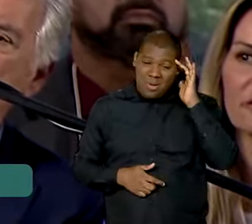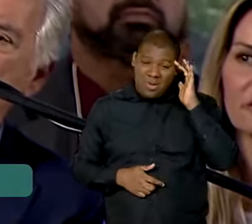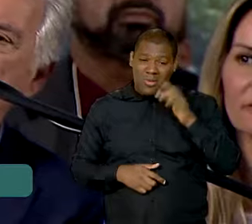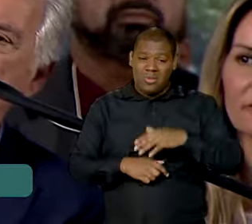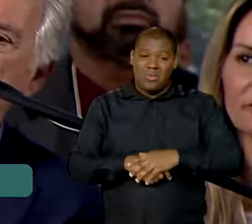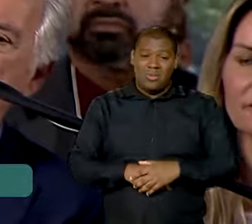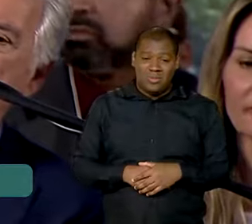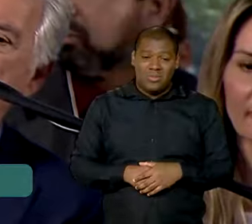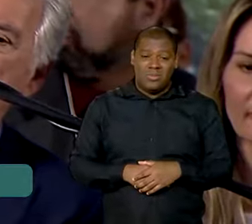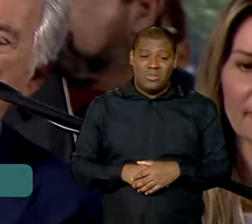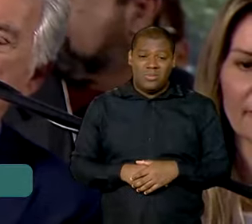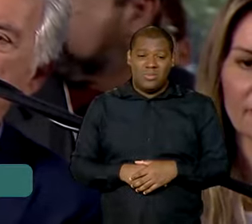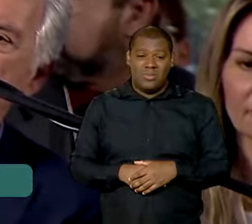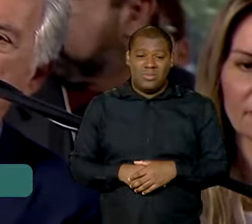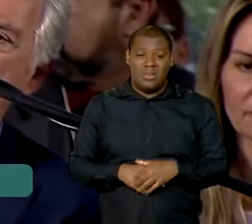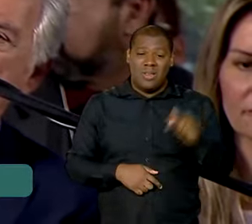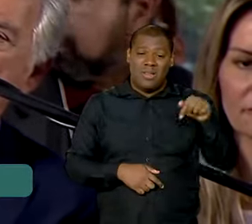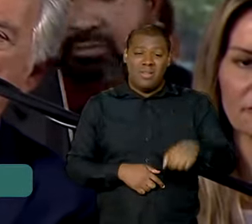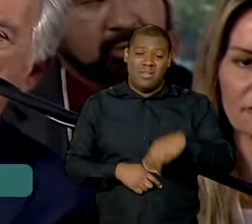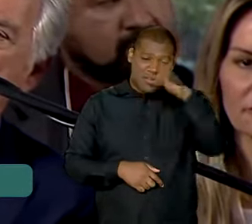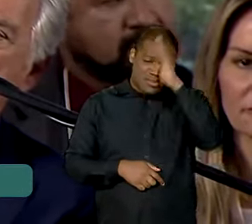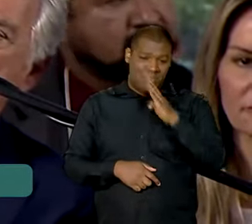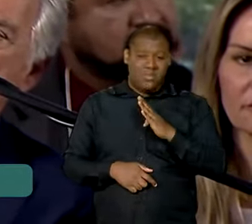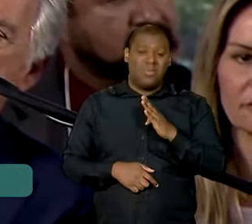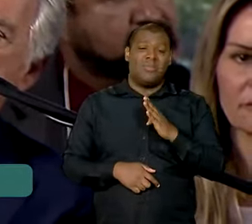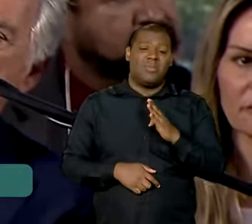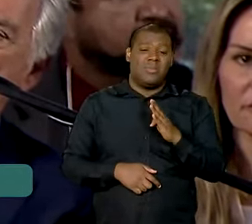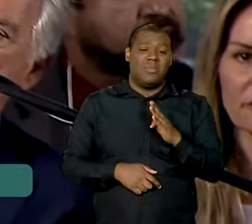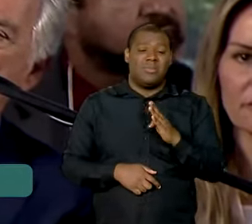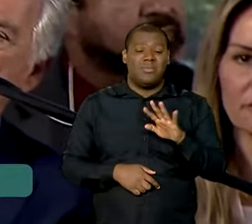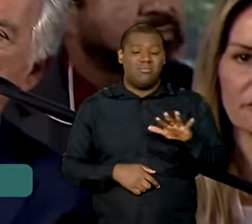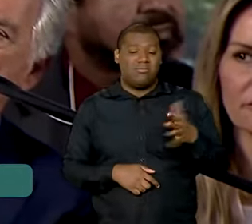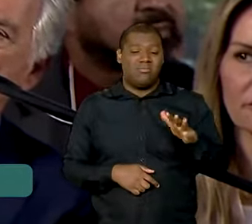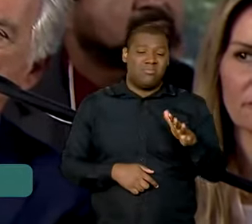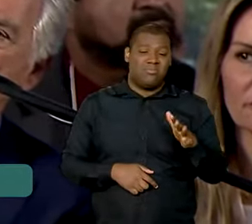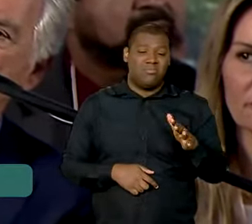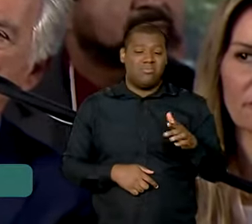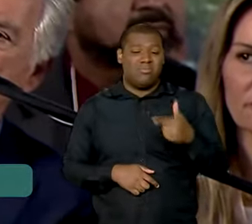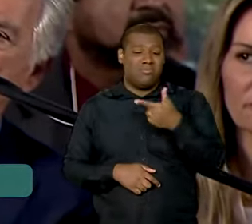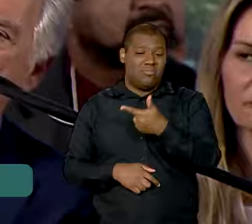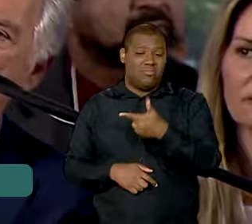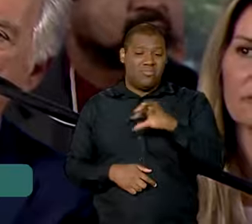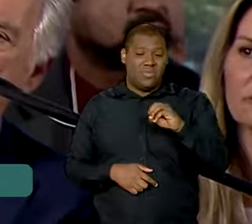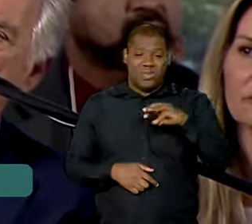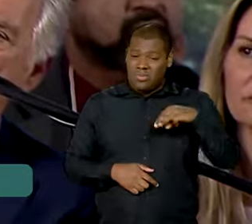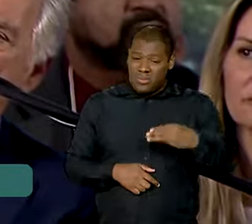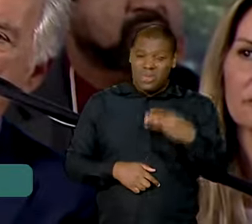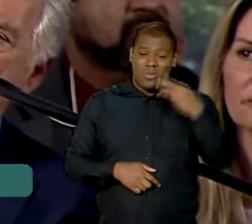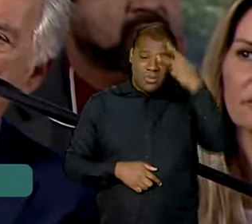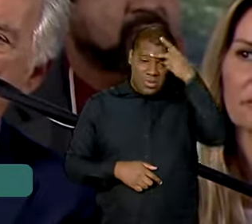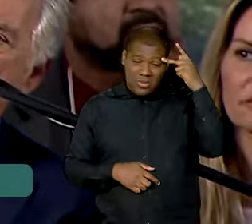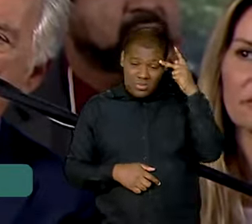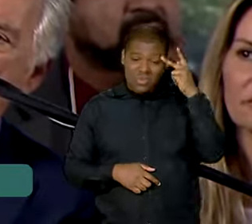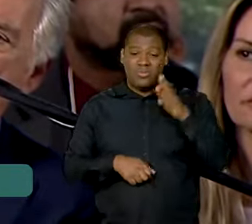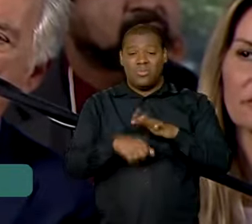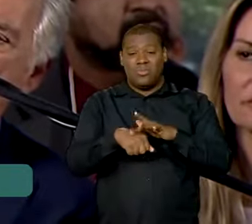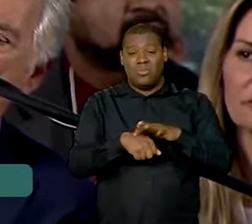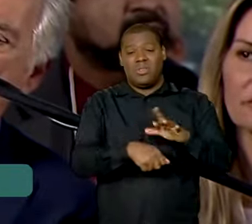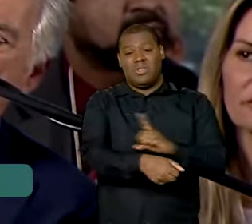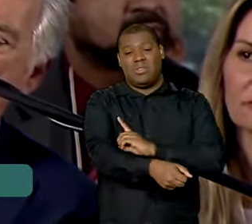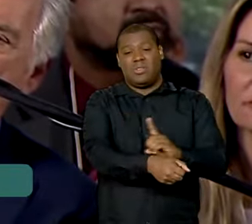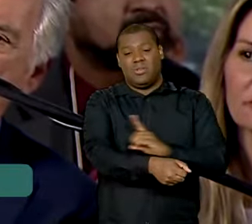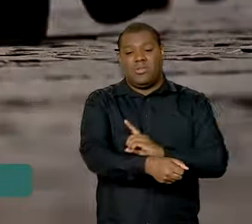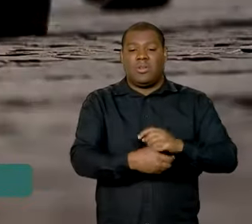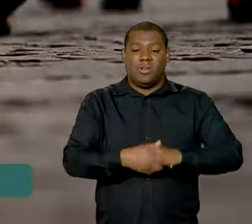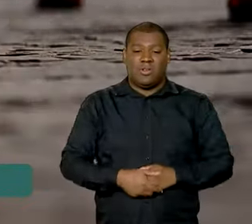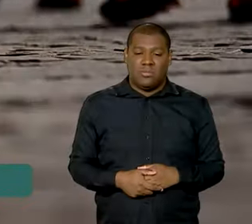mais de 20 milhões de pessoas nos próximos cinco anos. Então, o que se faz aqui é garantia